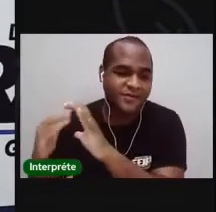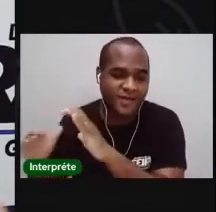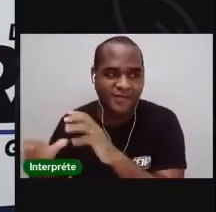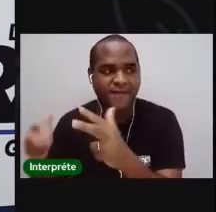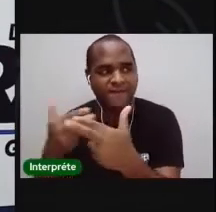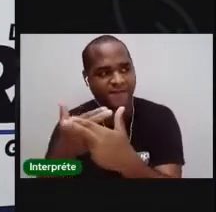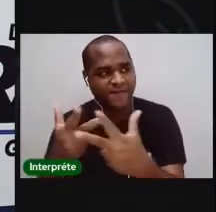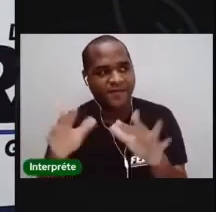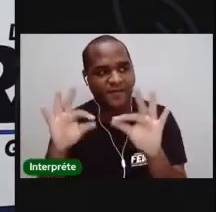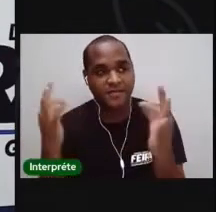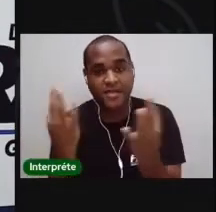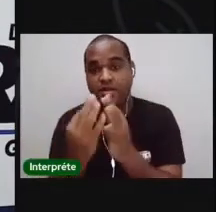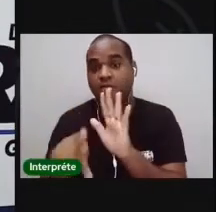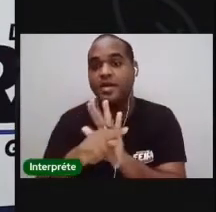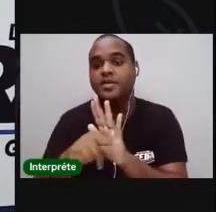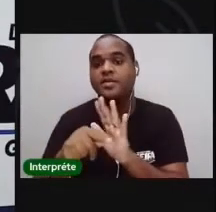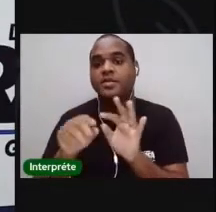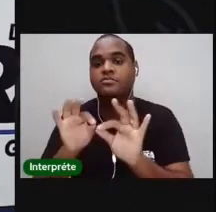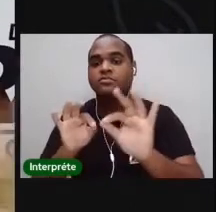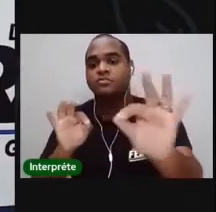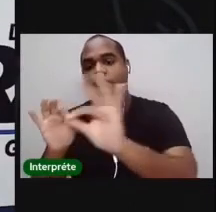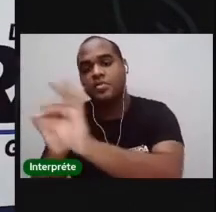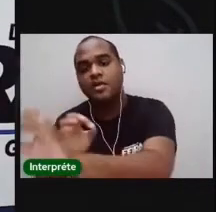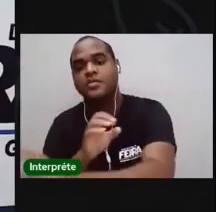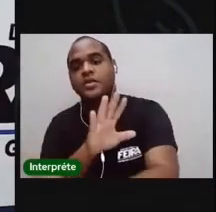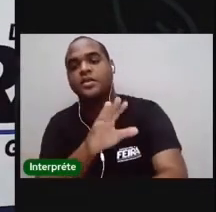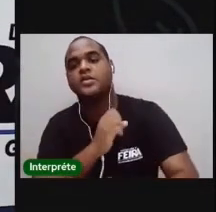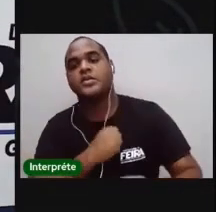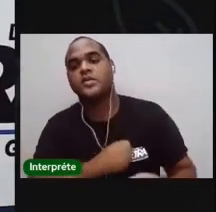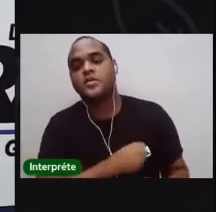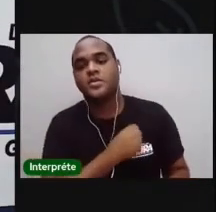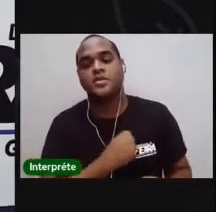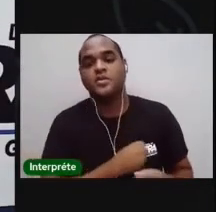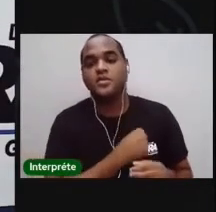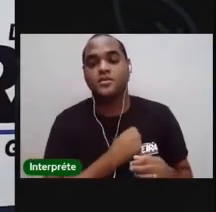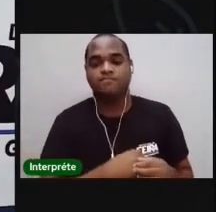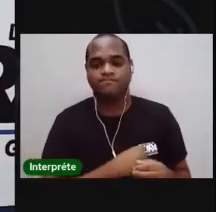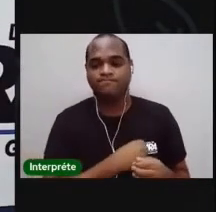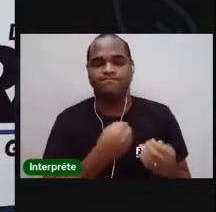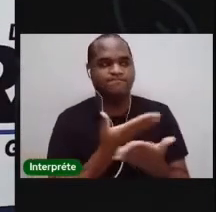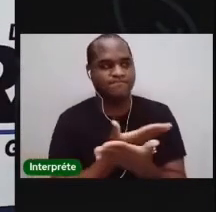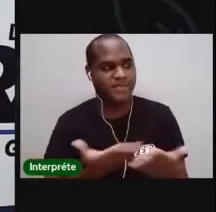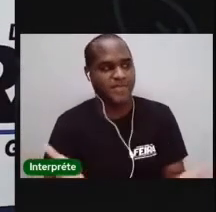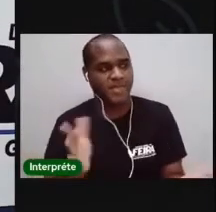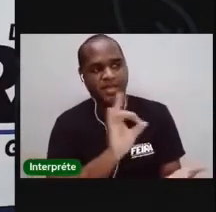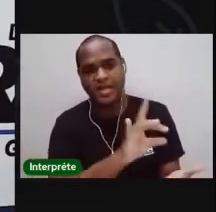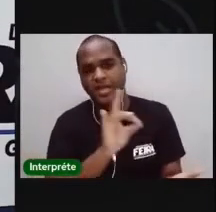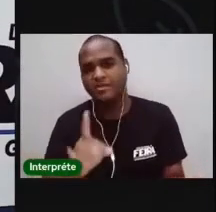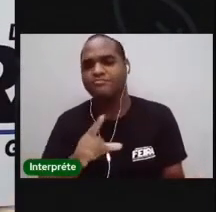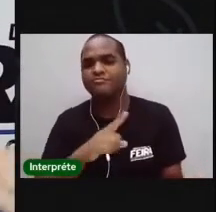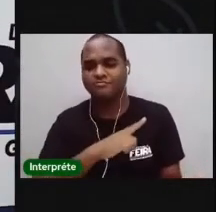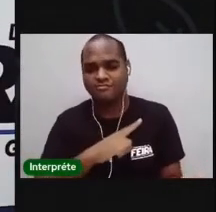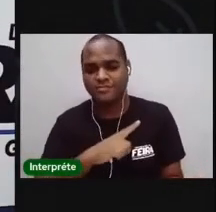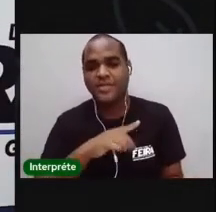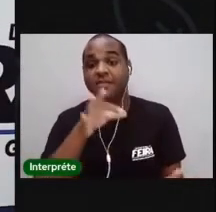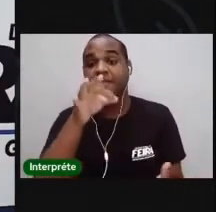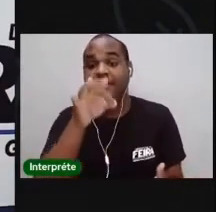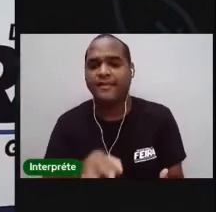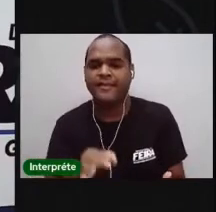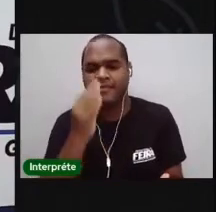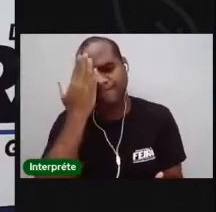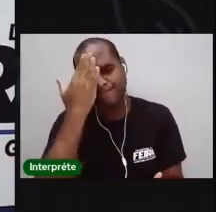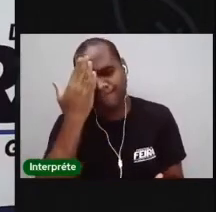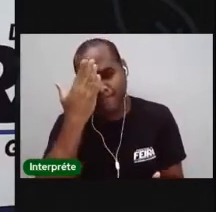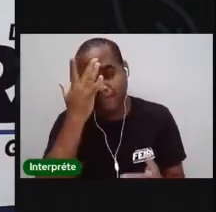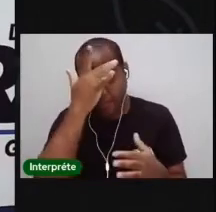Por que que eu estou falando de saudade? Porque a saudade de vocês está muito grande. E eu tenho certeza que vocês estão com saudade das pessoas